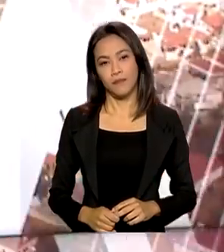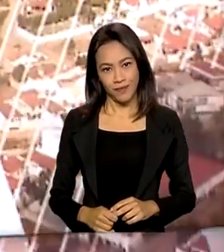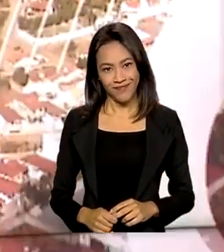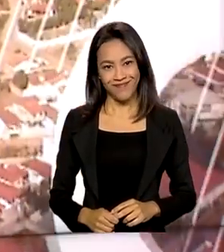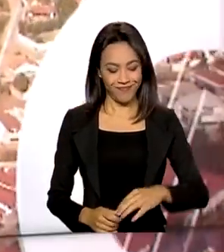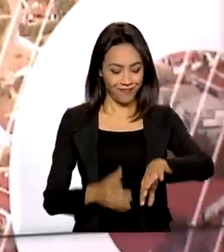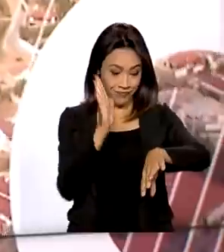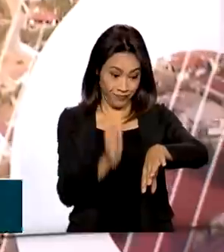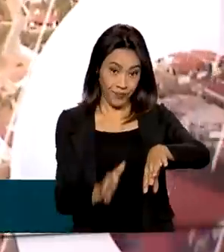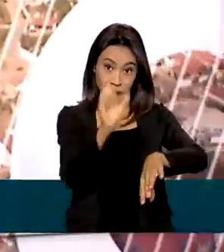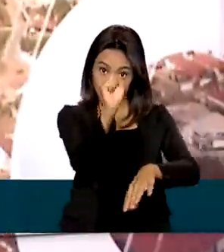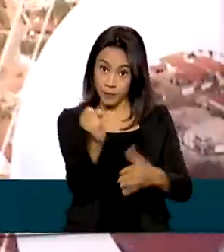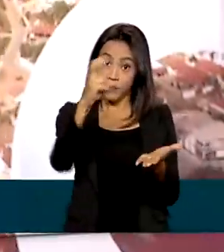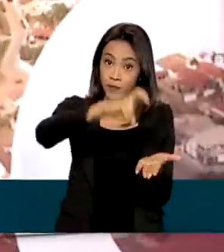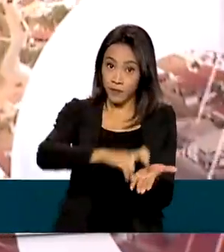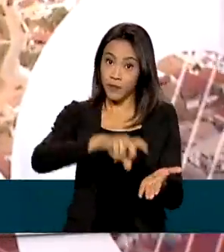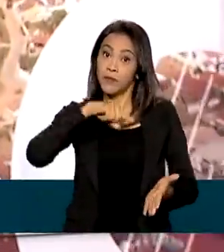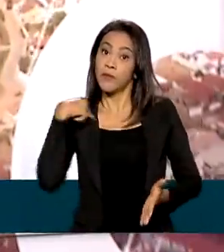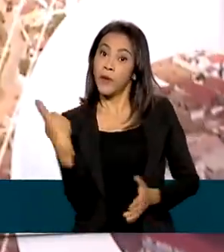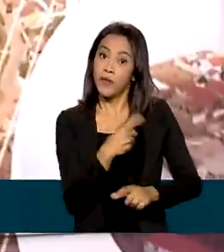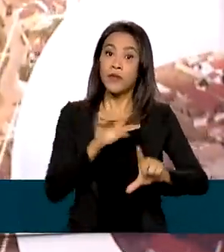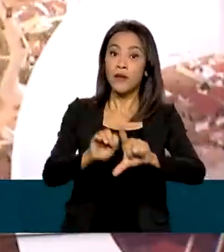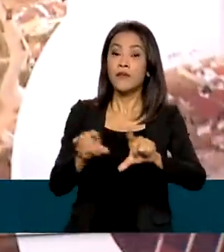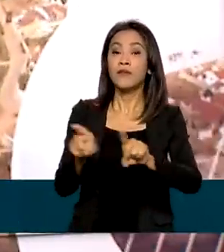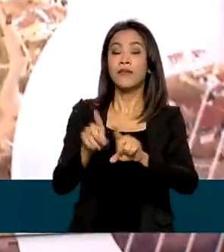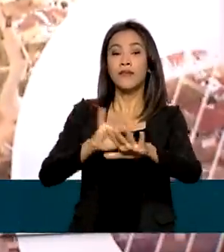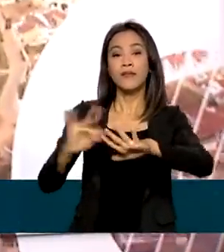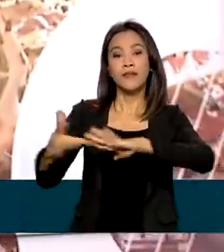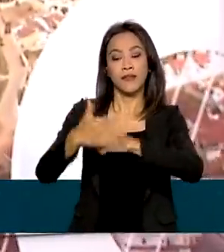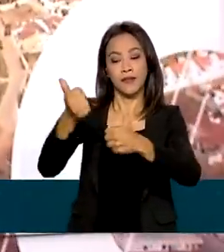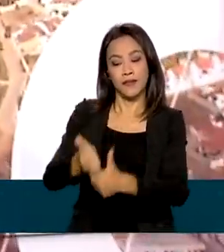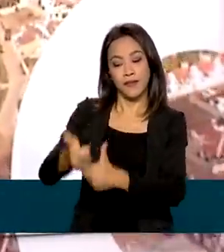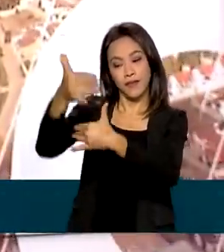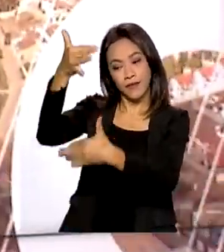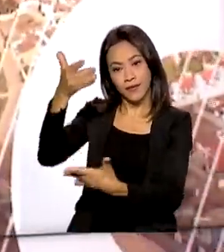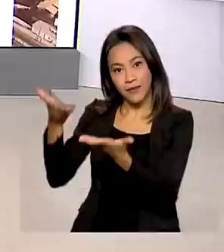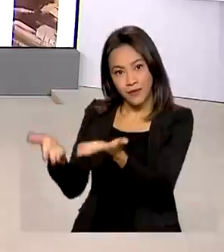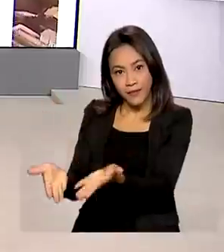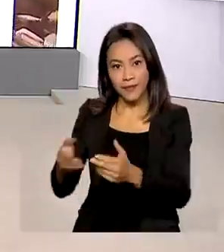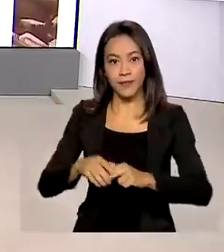Oito horas da manhã e estamos ao vivo também pelas redes sociais.